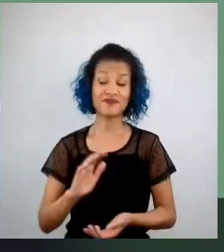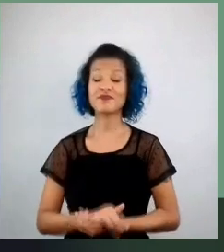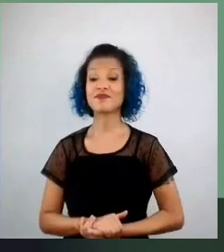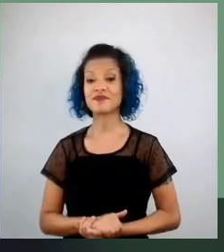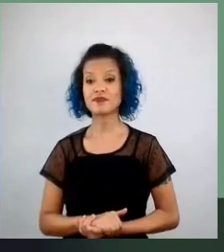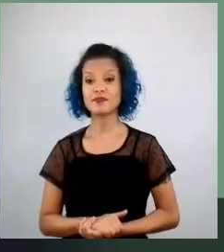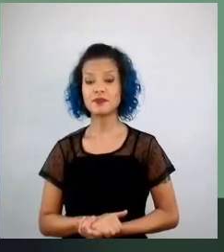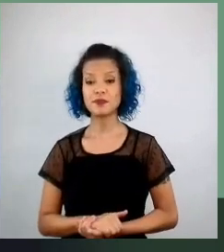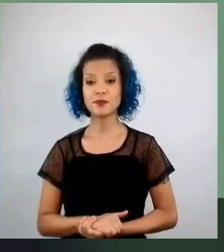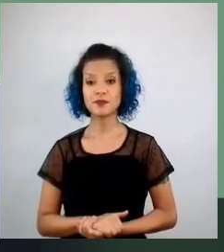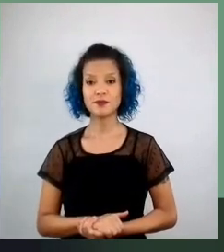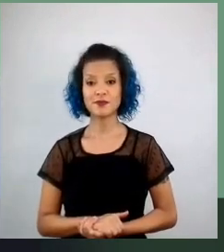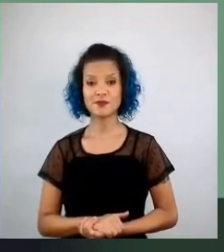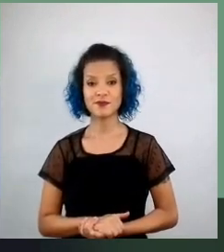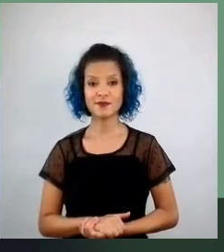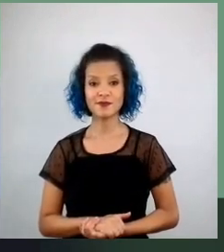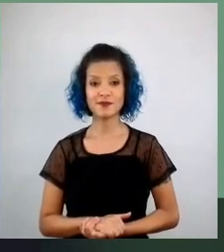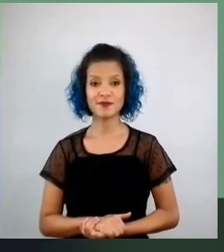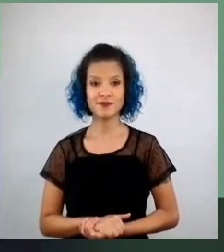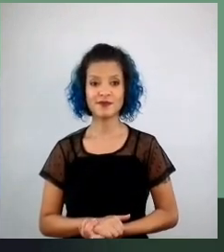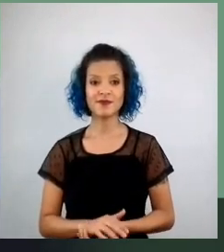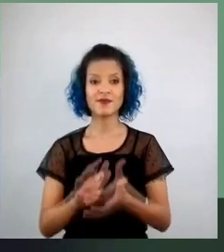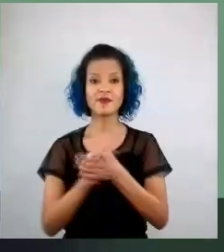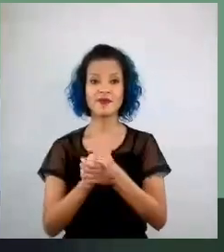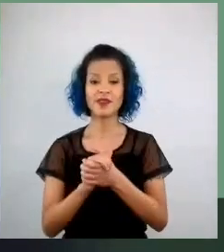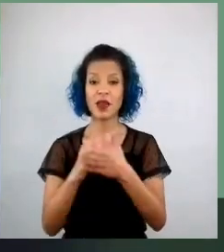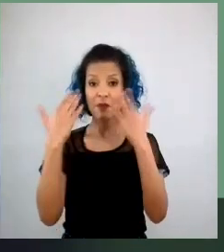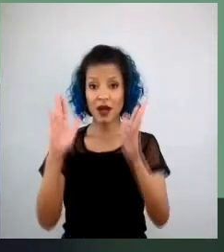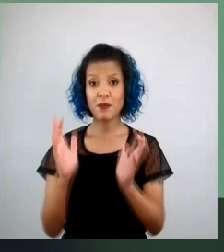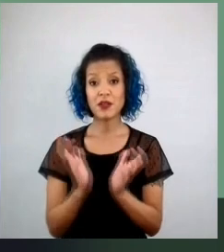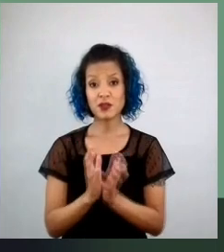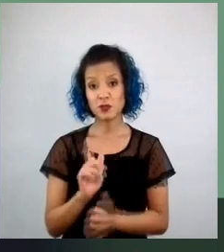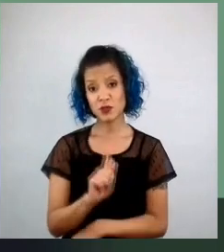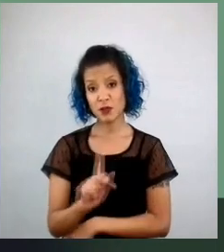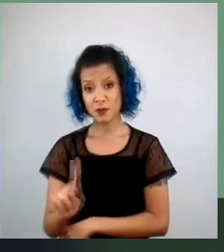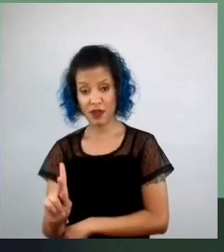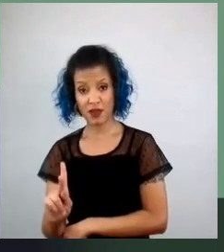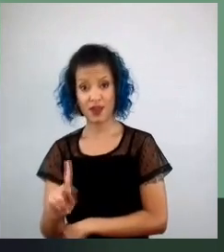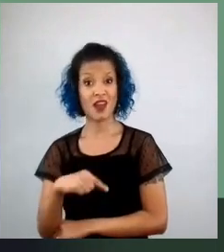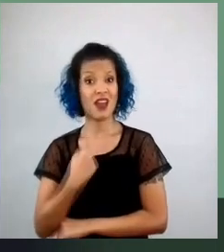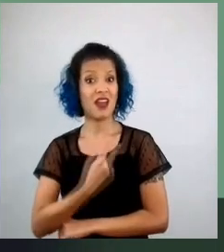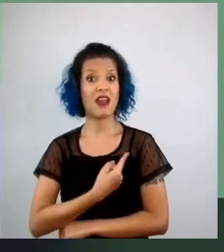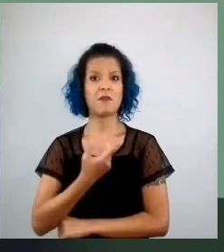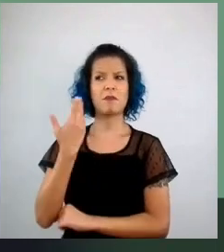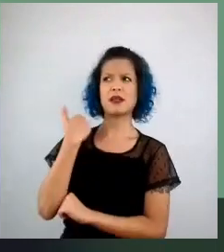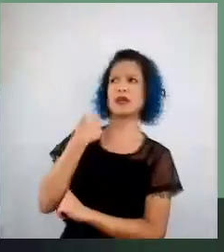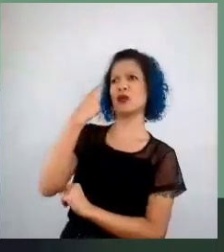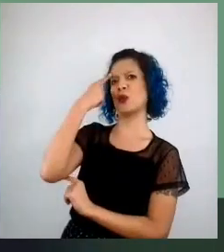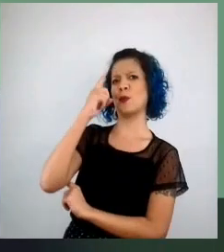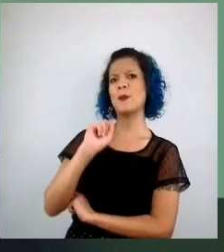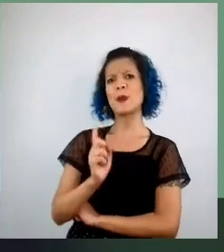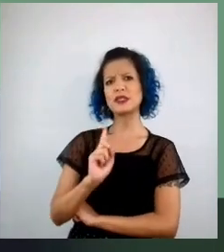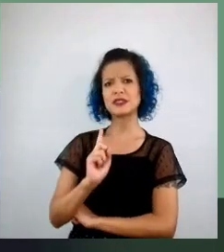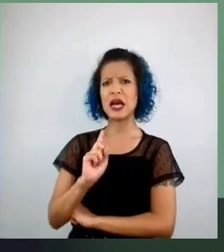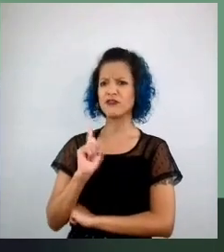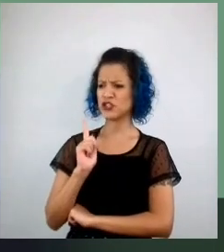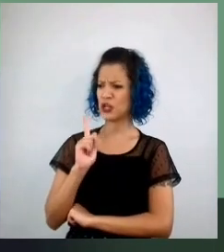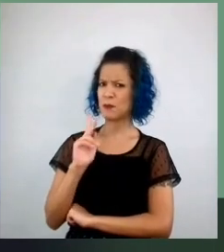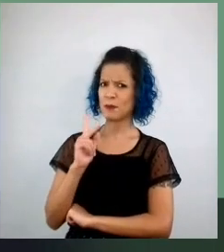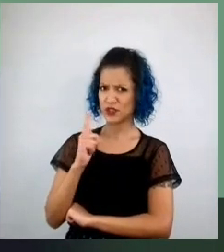eu queria dar os parabéns para o GP, a gente não sonhava que o GP podia chegar onde chegou,